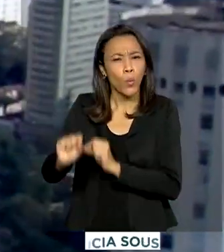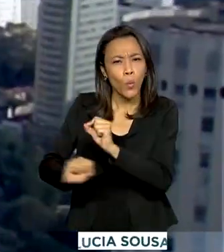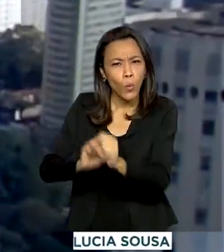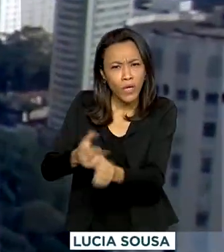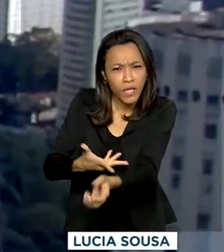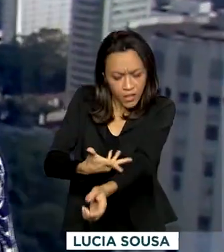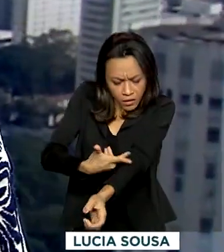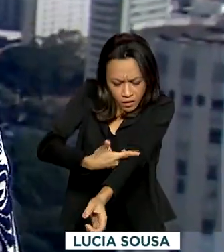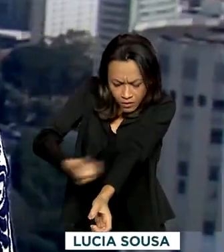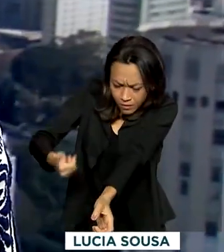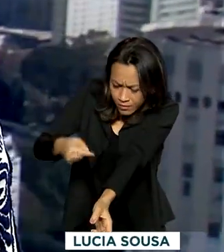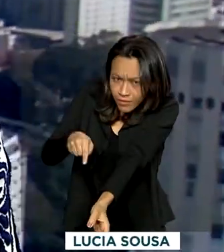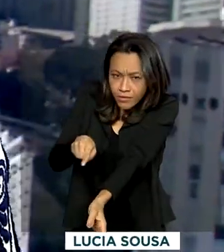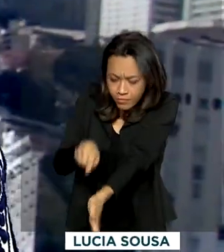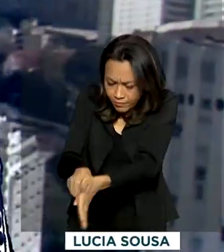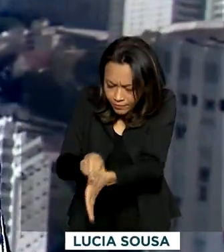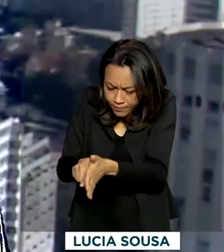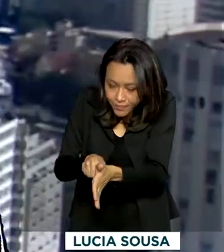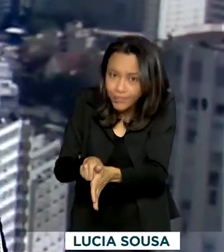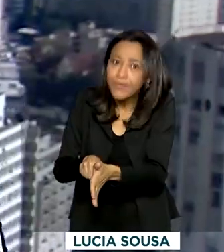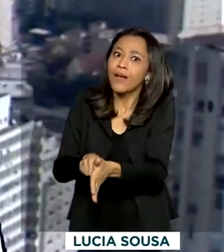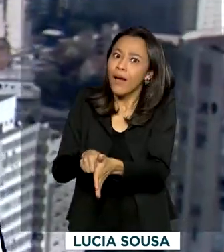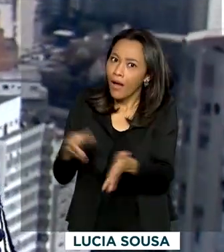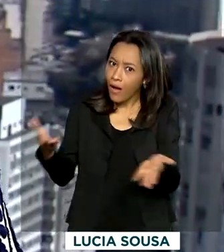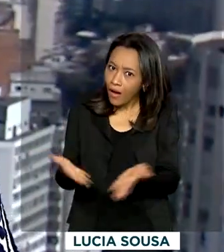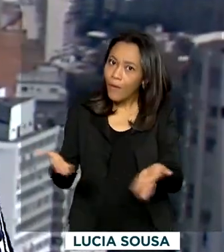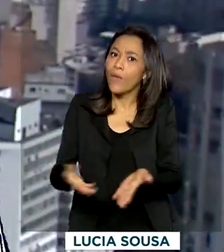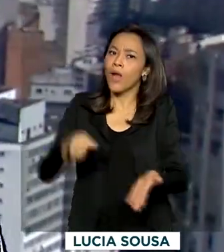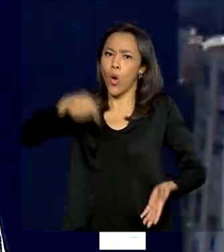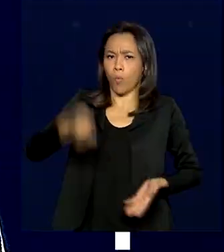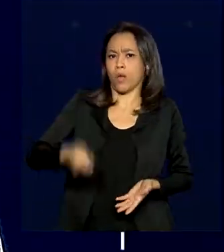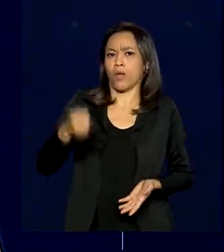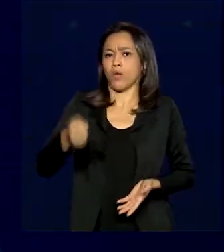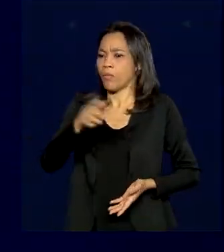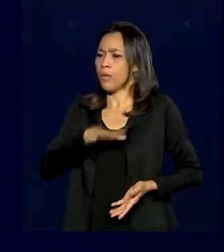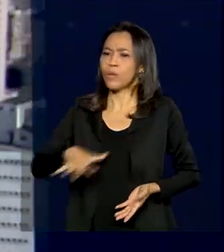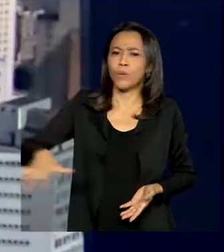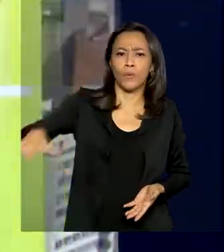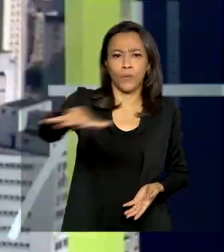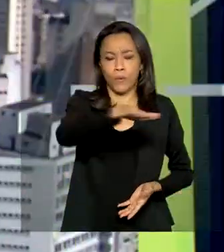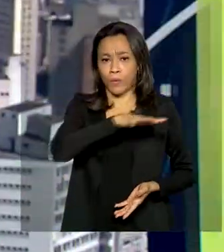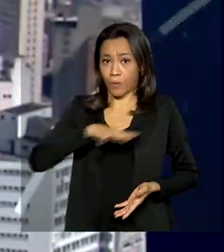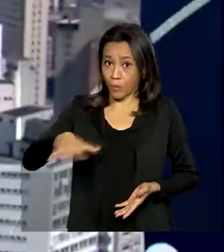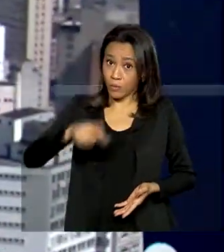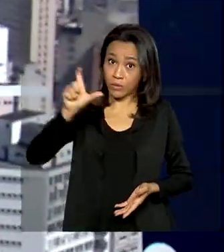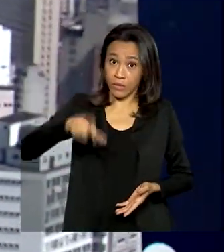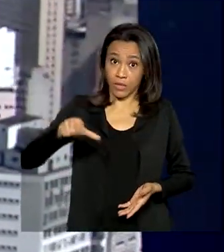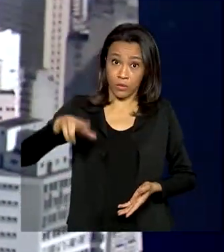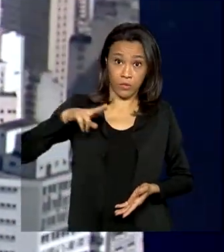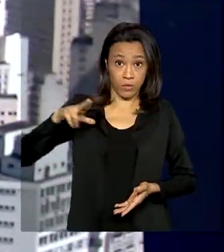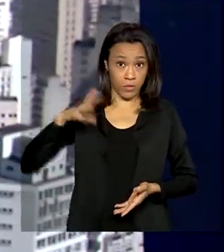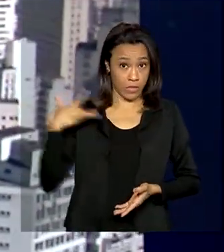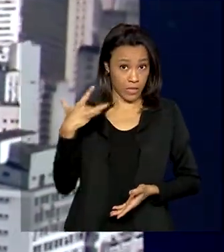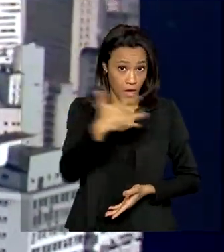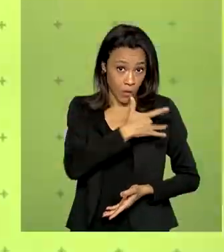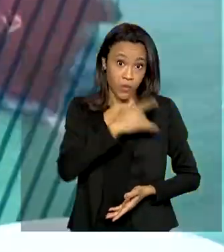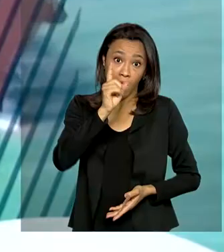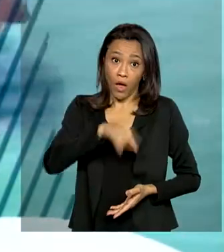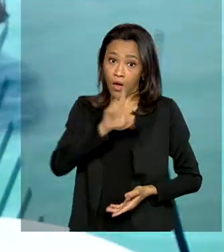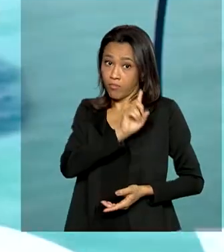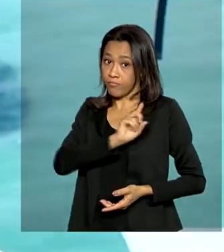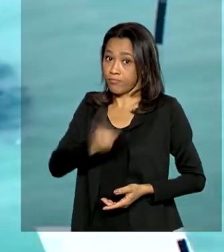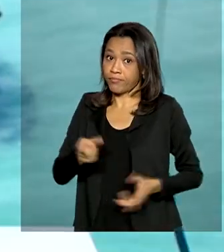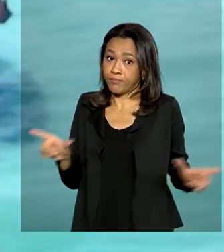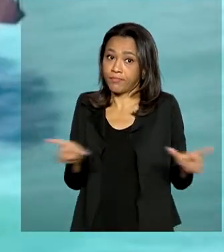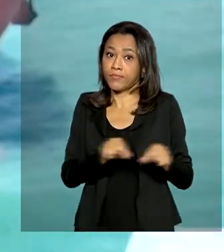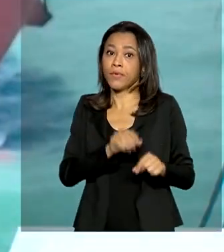amostra de sangue do paciente, passou a ter cobertura obrigatória dos planos de saúde. A determinação é da Agência Nacional